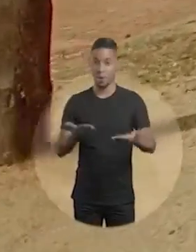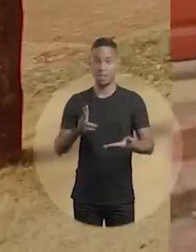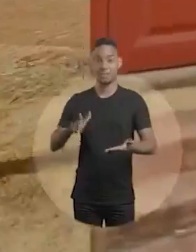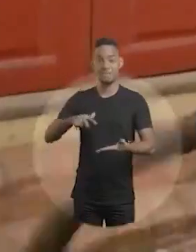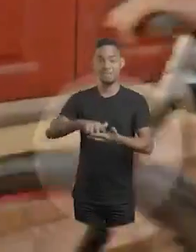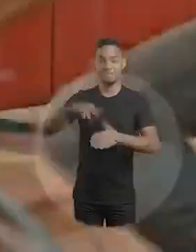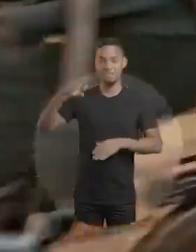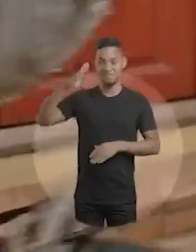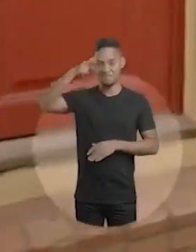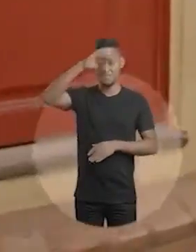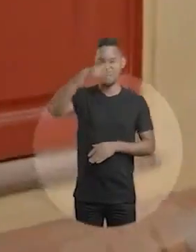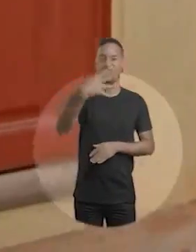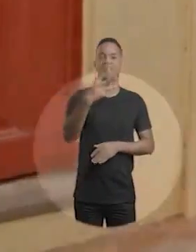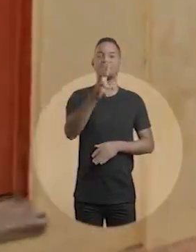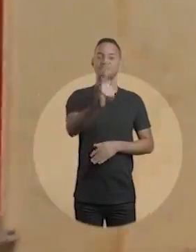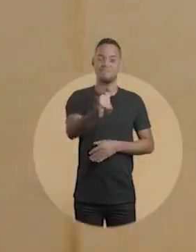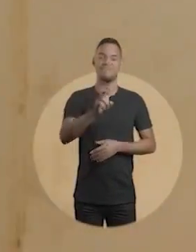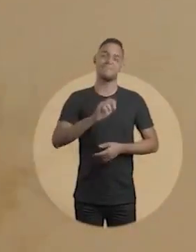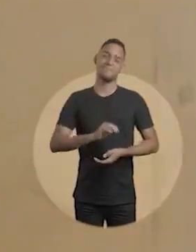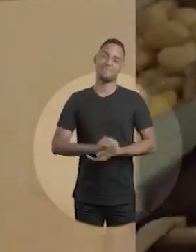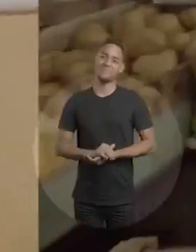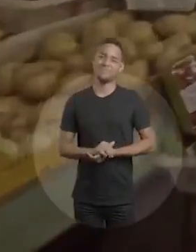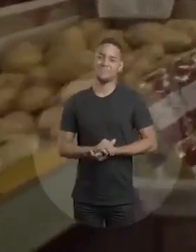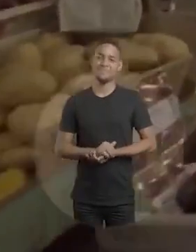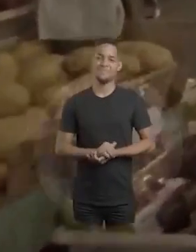Agora, Beto 45.